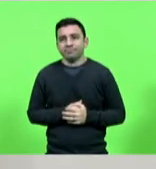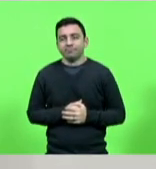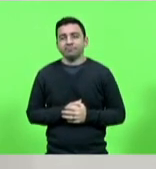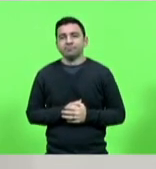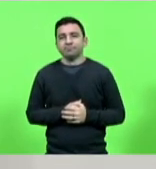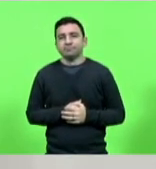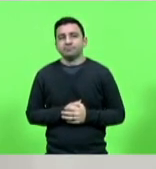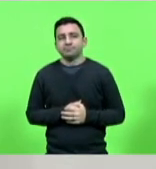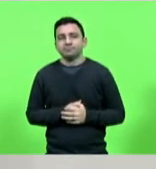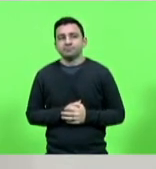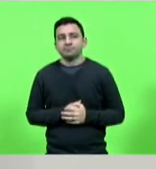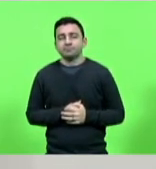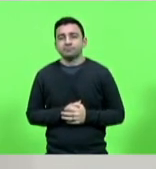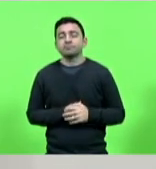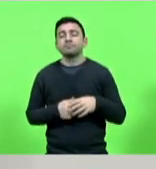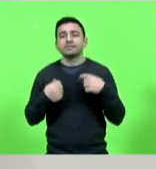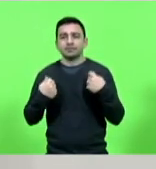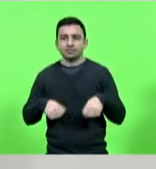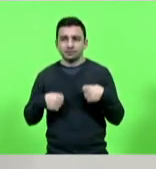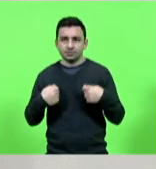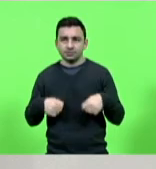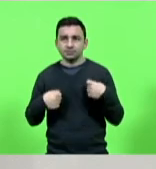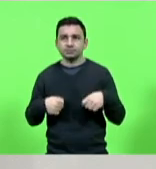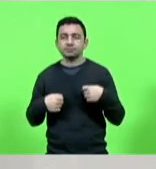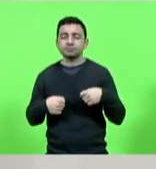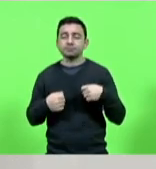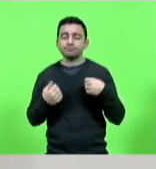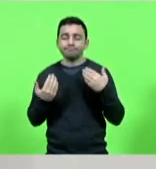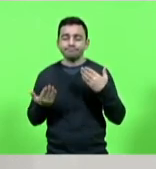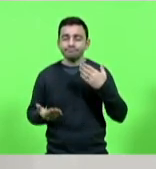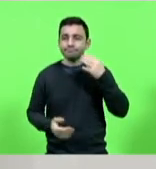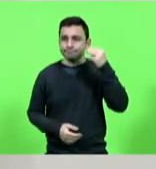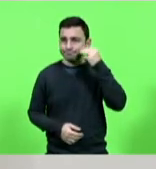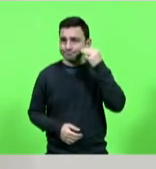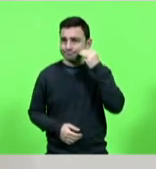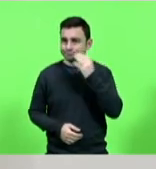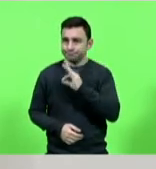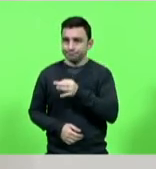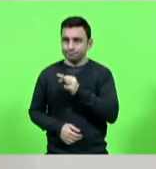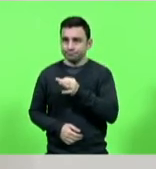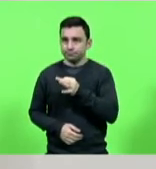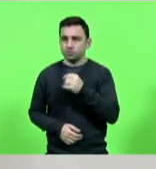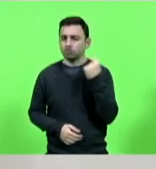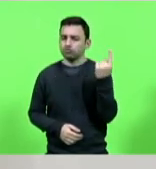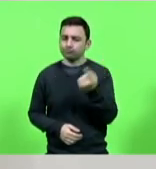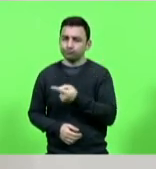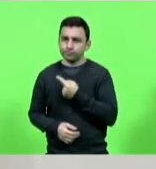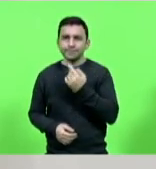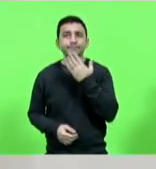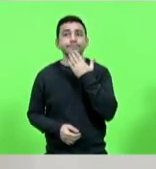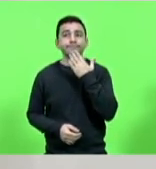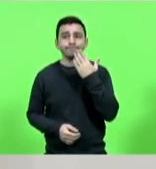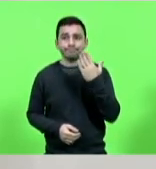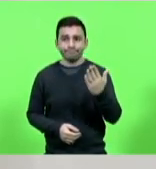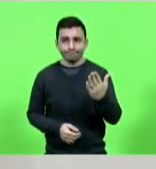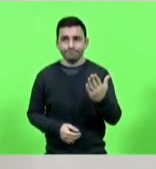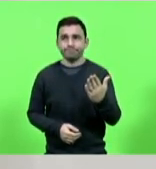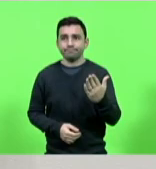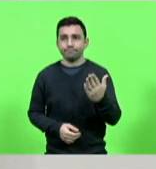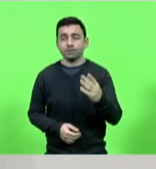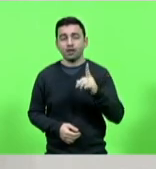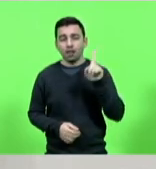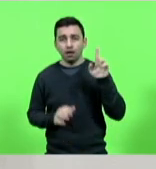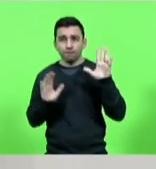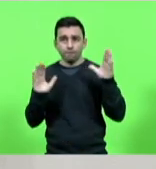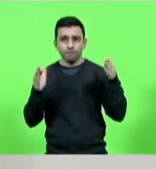É preciso, deputada Marlene, nós fazermos um apelo para o nosso Fórum